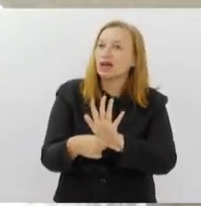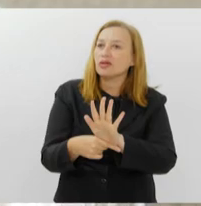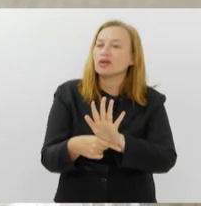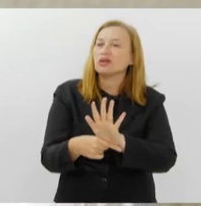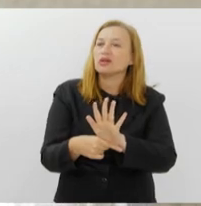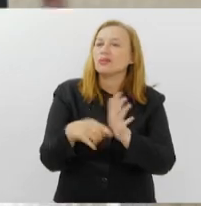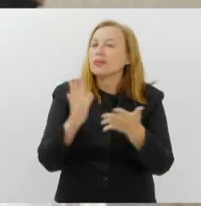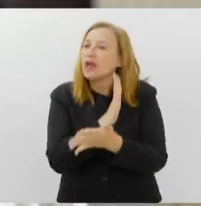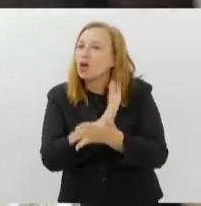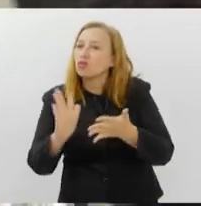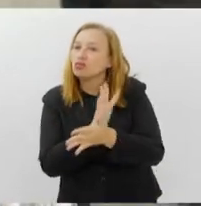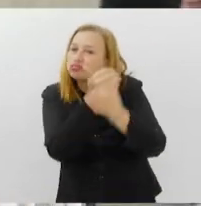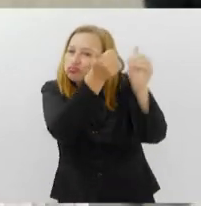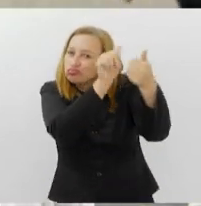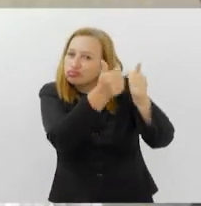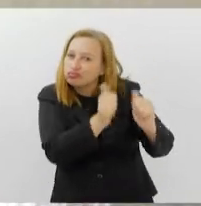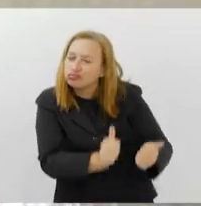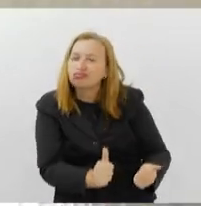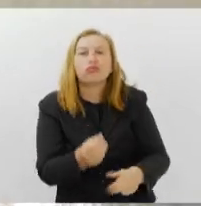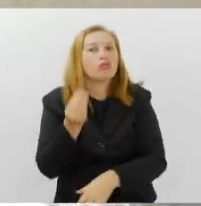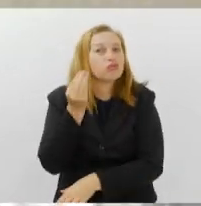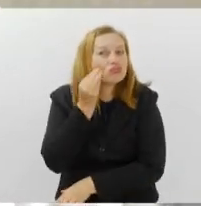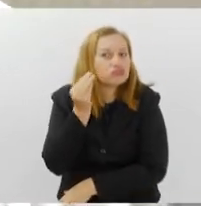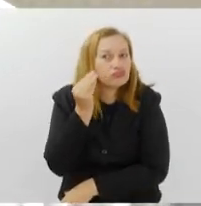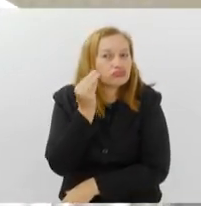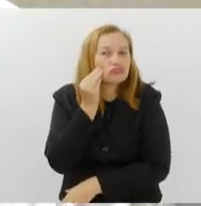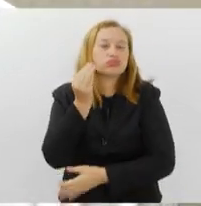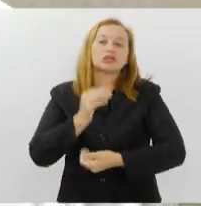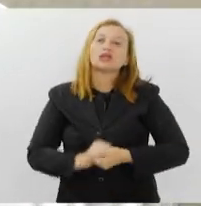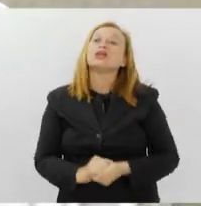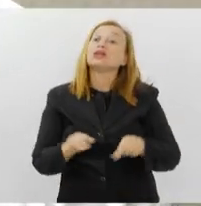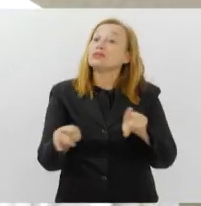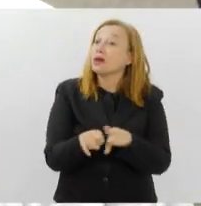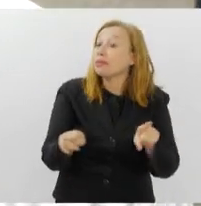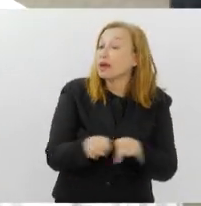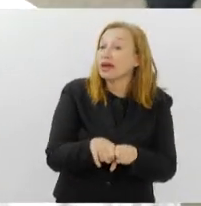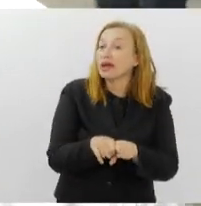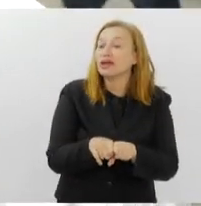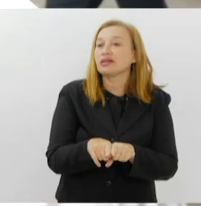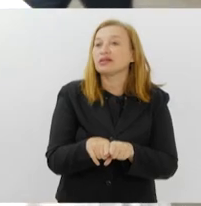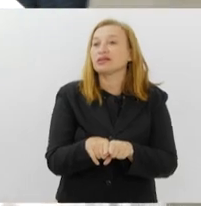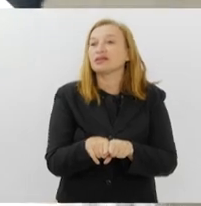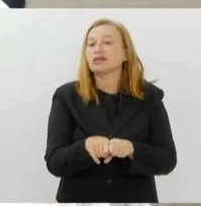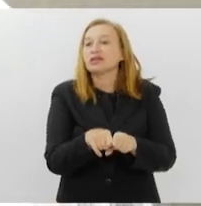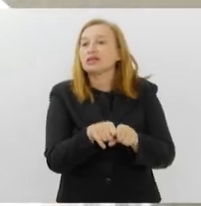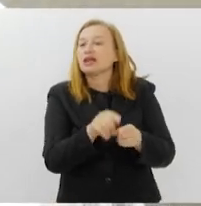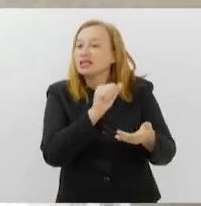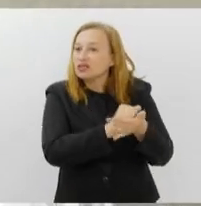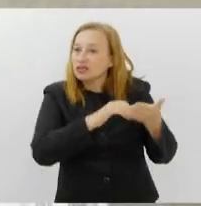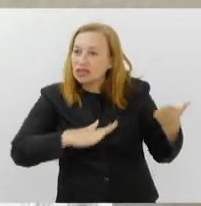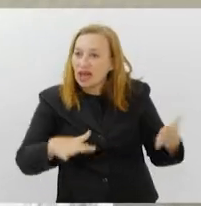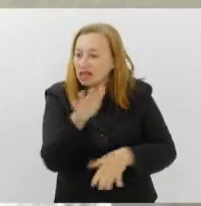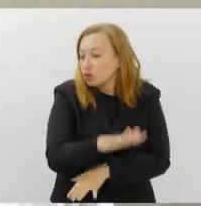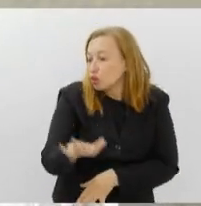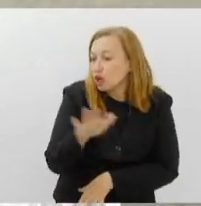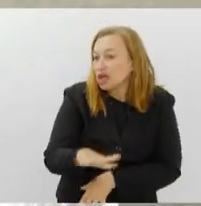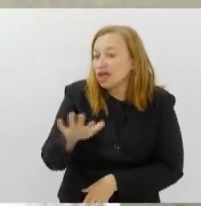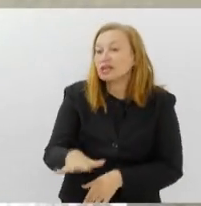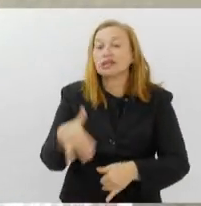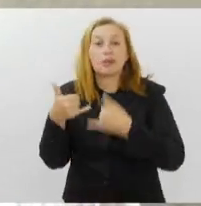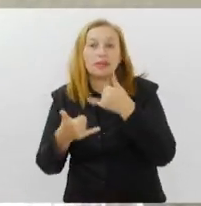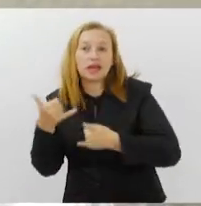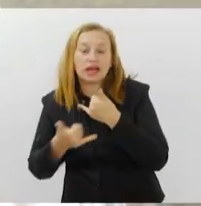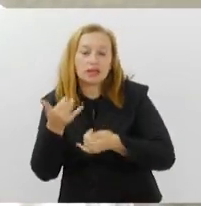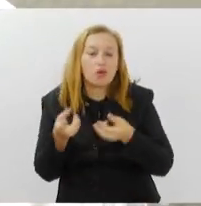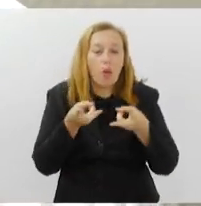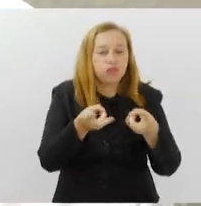algumas análises com testes especializados, bem como tarefas com criança, tarefas ali na brincadeira,